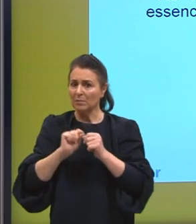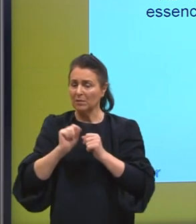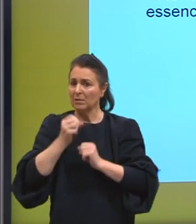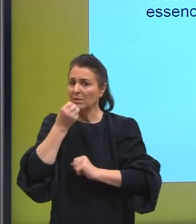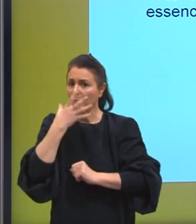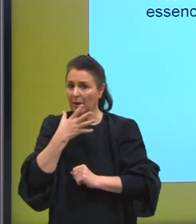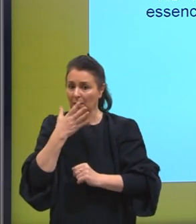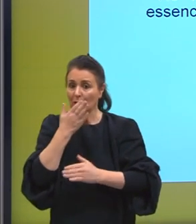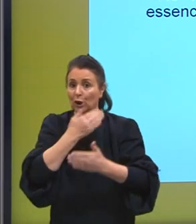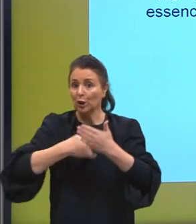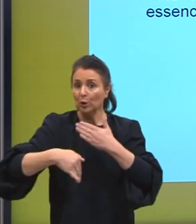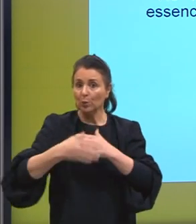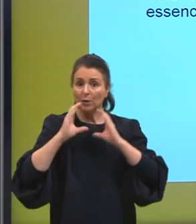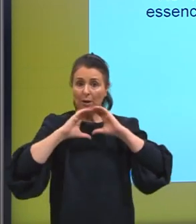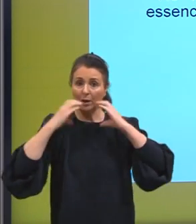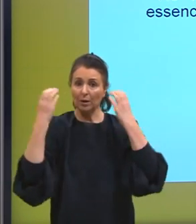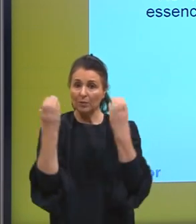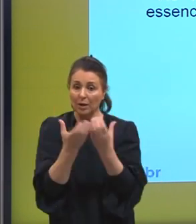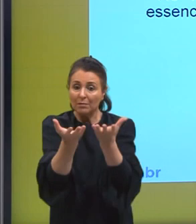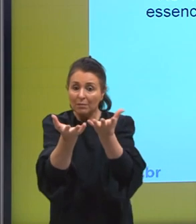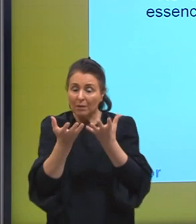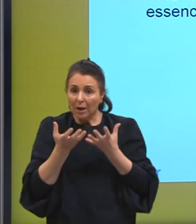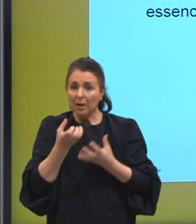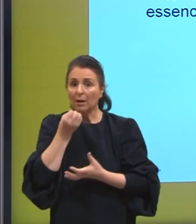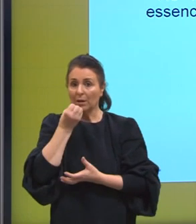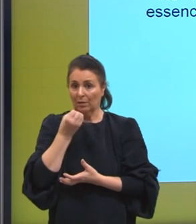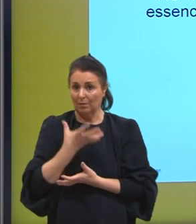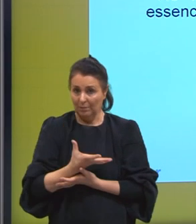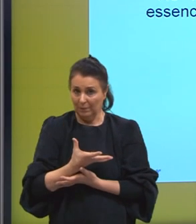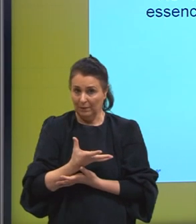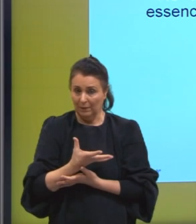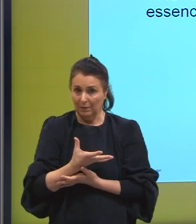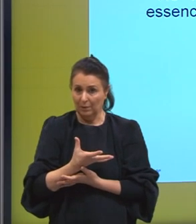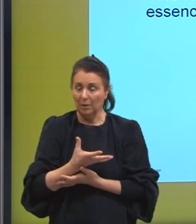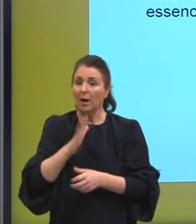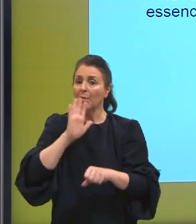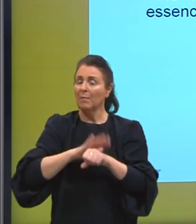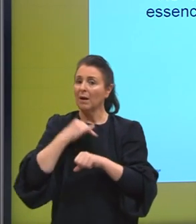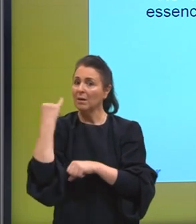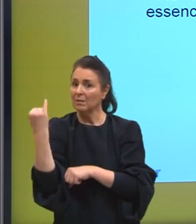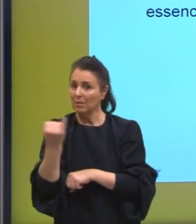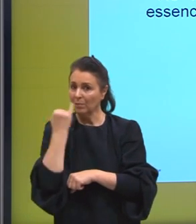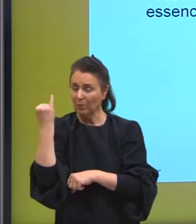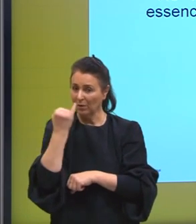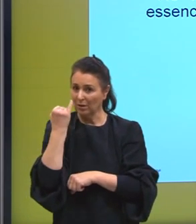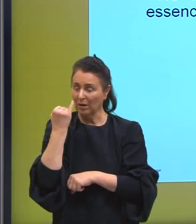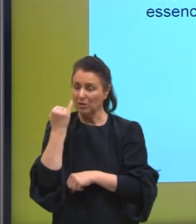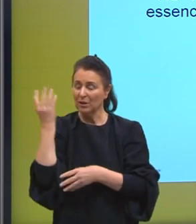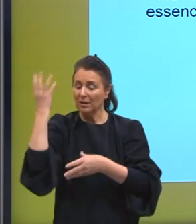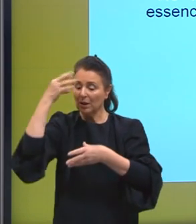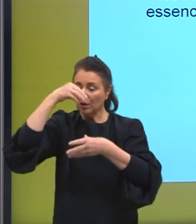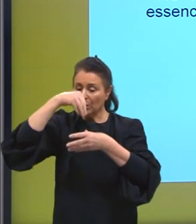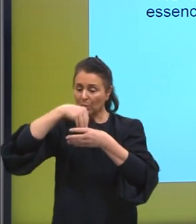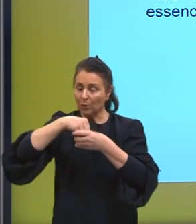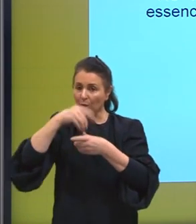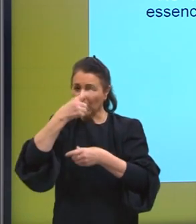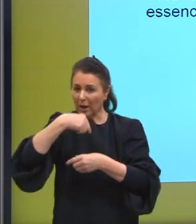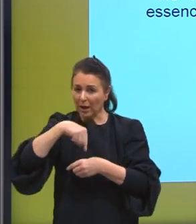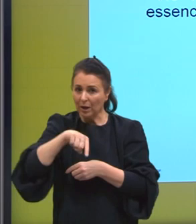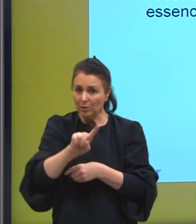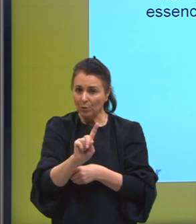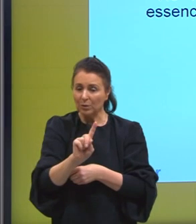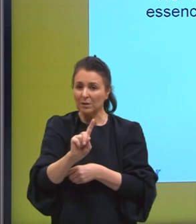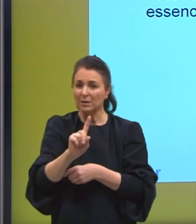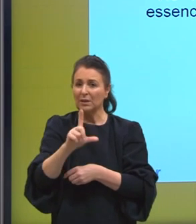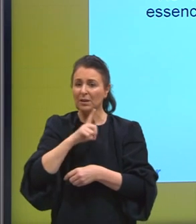Todas as comunidades visam algum bem, é evidente que a mais importante de todas elas e que inclui todas as outras tem mais